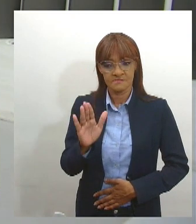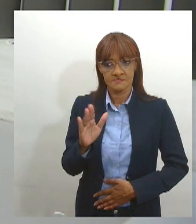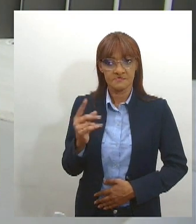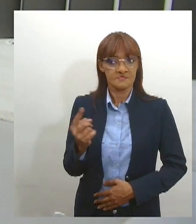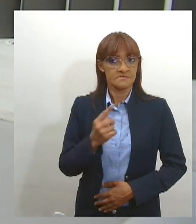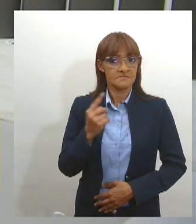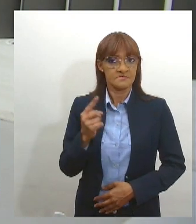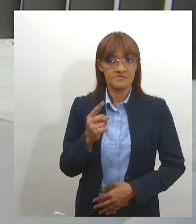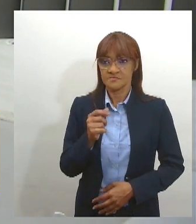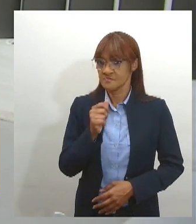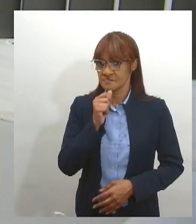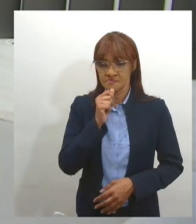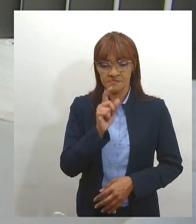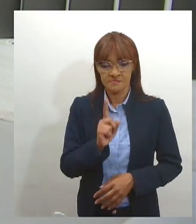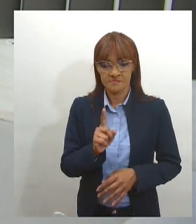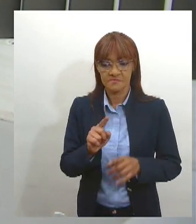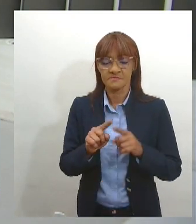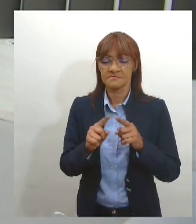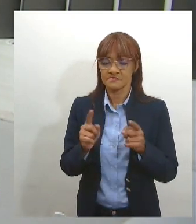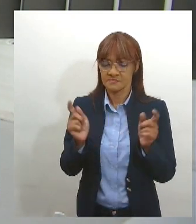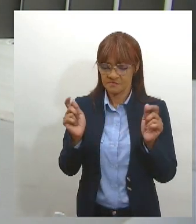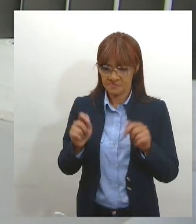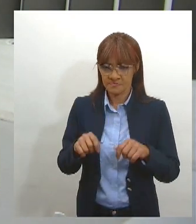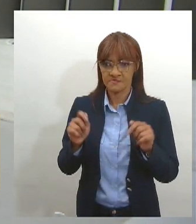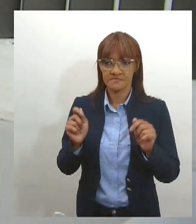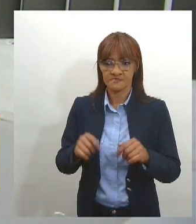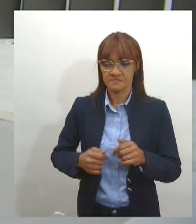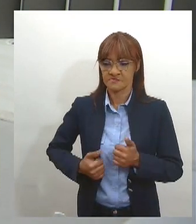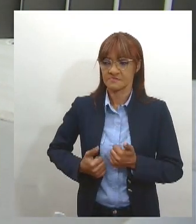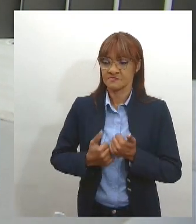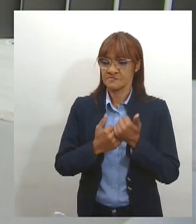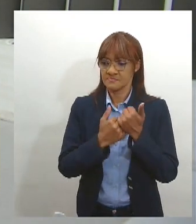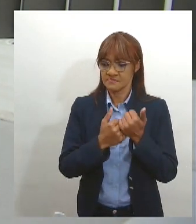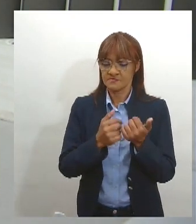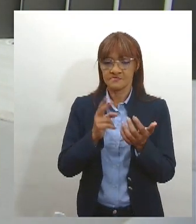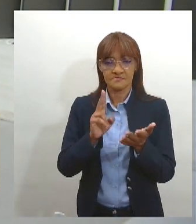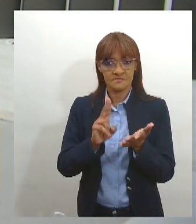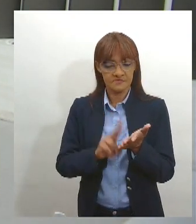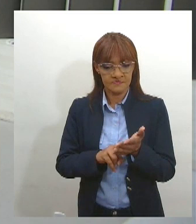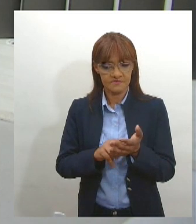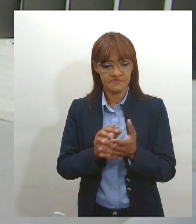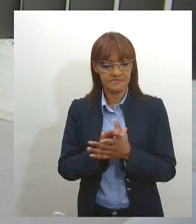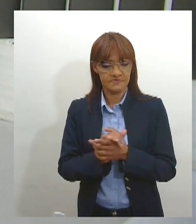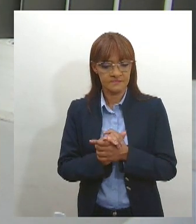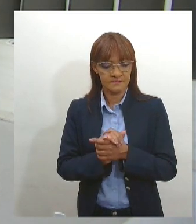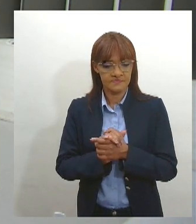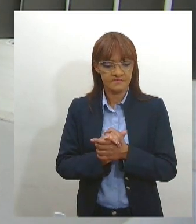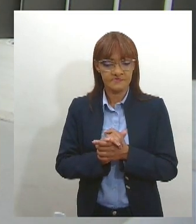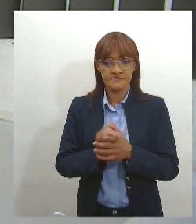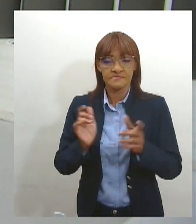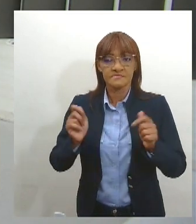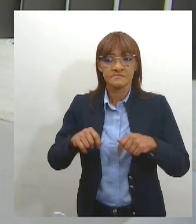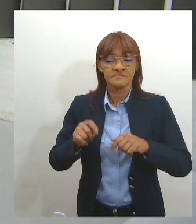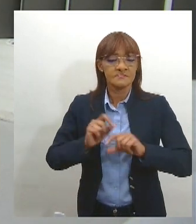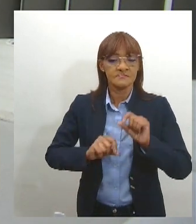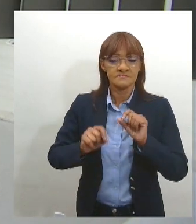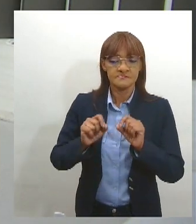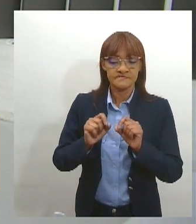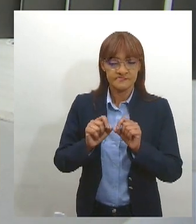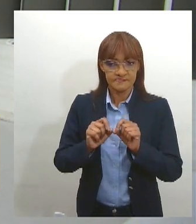ela tem, sim, apoio, e não é um apoio só para que ela seja ouvida, é um apoio para que ela seja